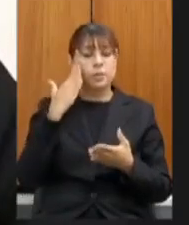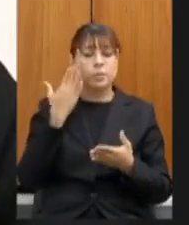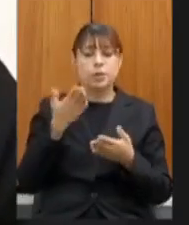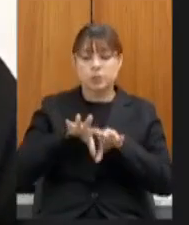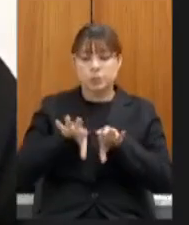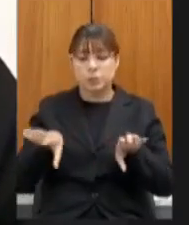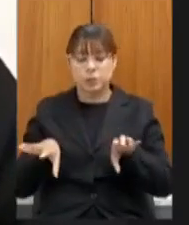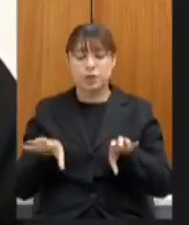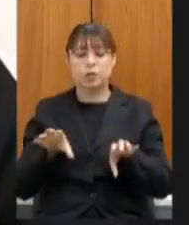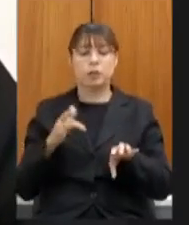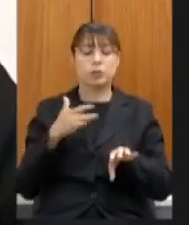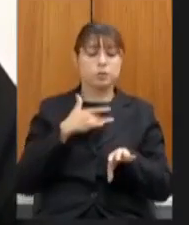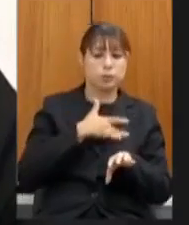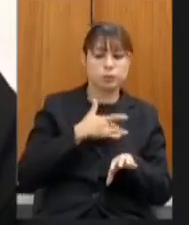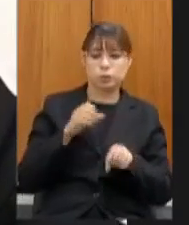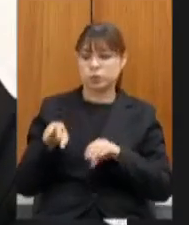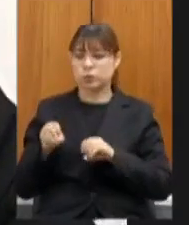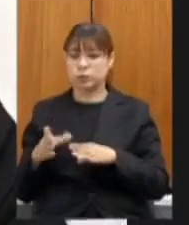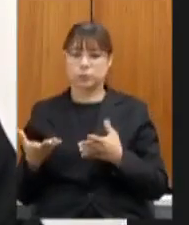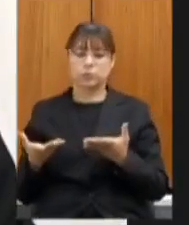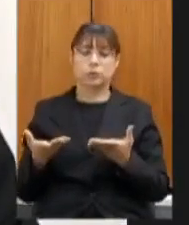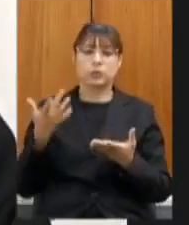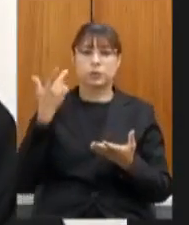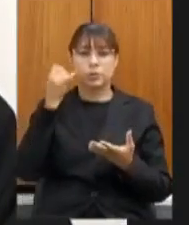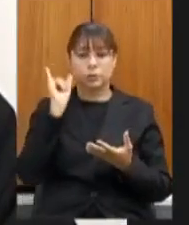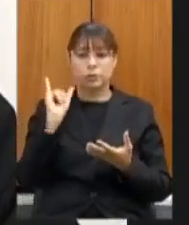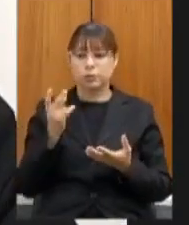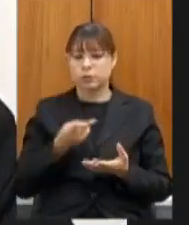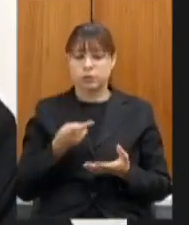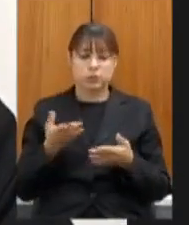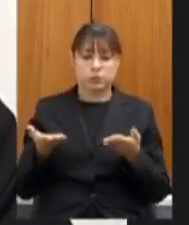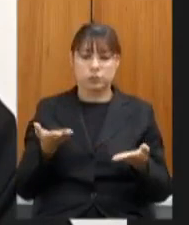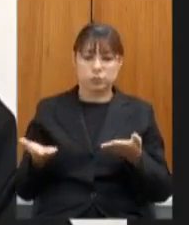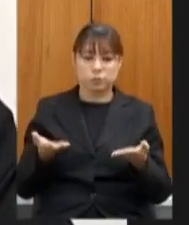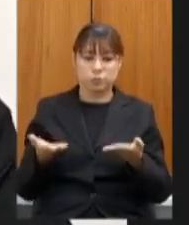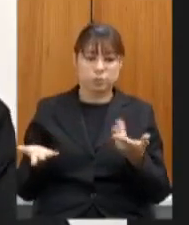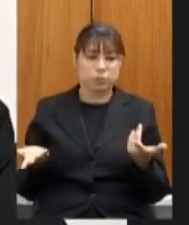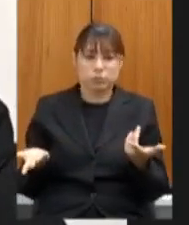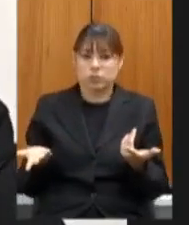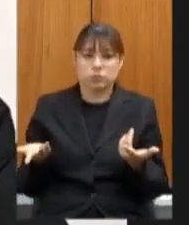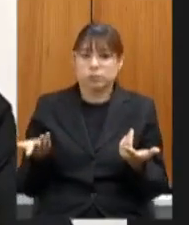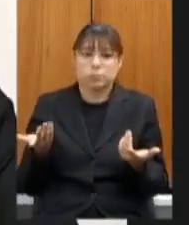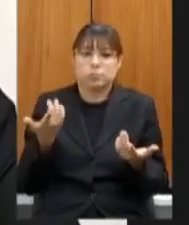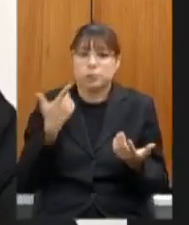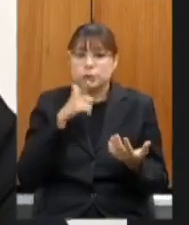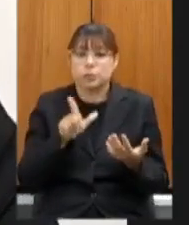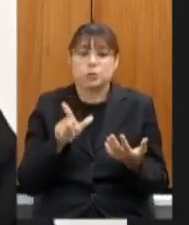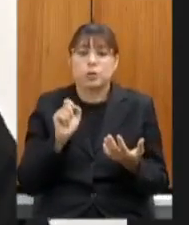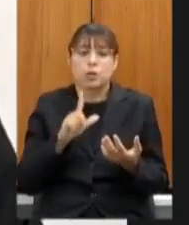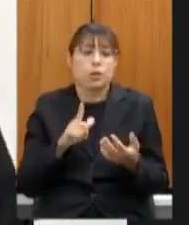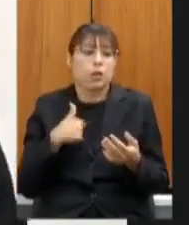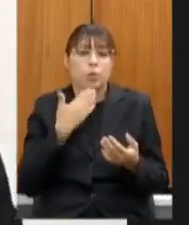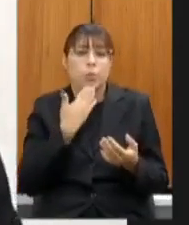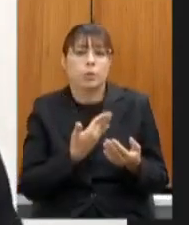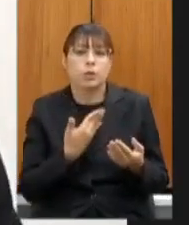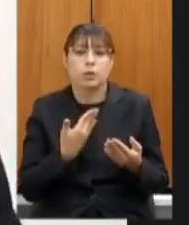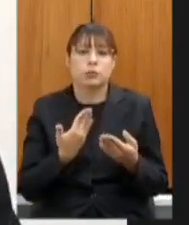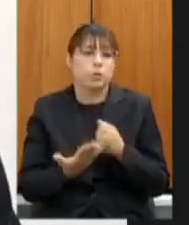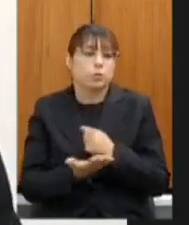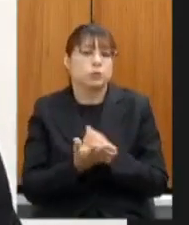educação para não ficarmos esse filho de dois pais e esse filho de dois pais muitas vezes não sabe a quem recorrer